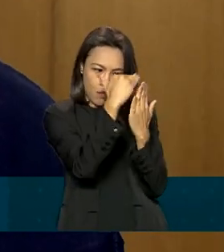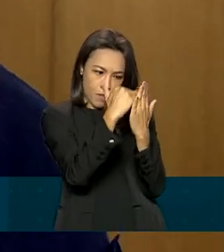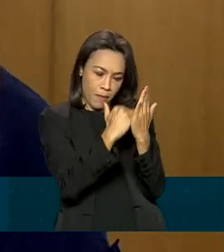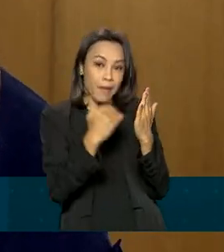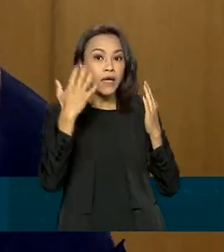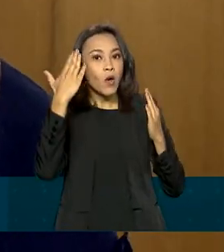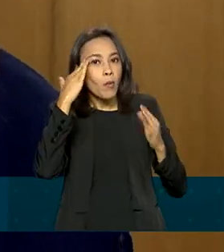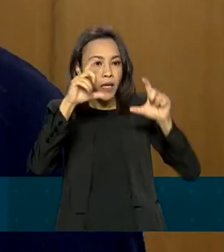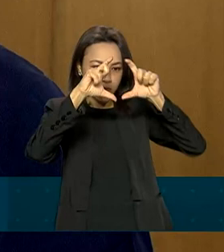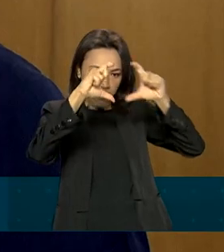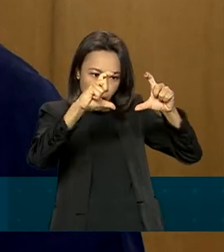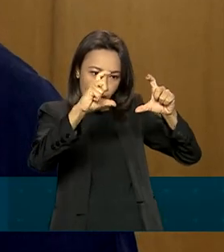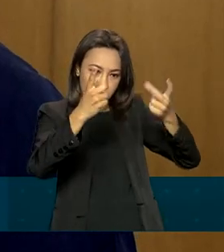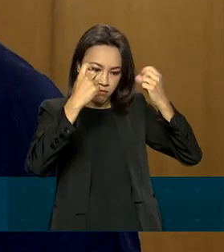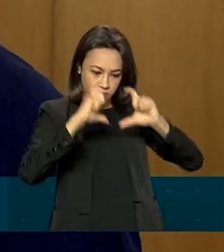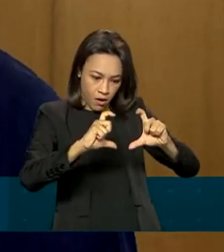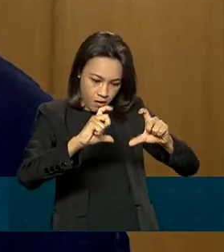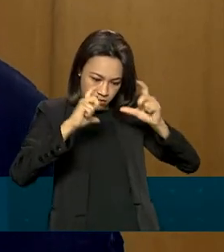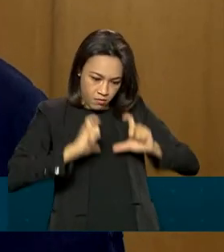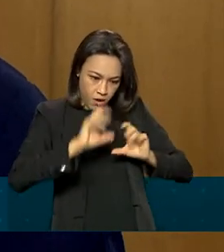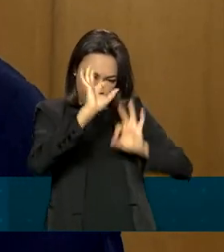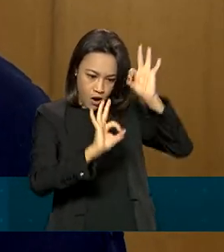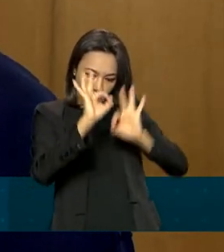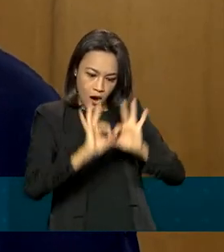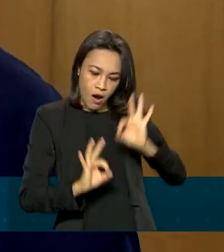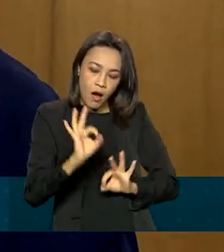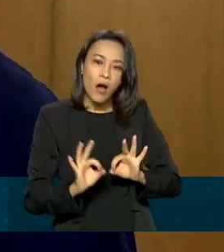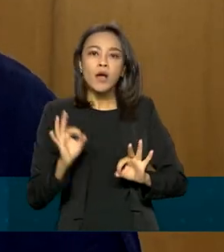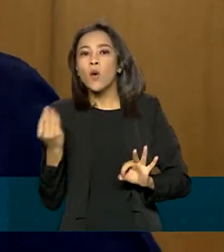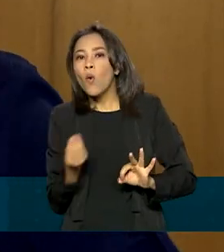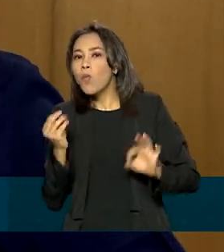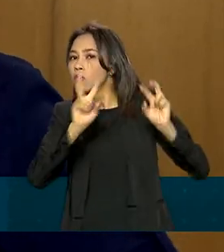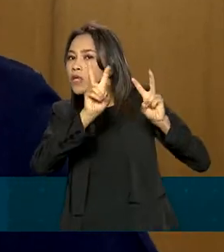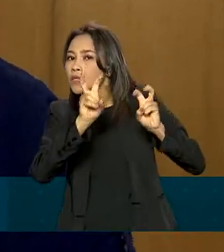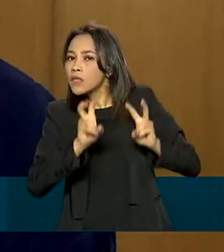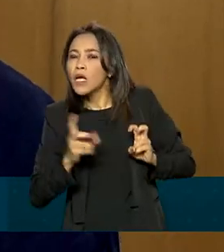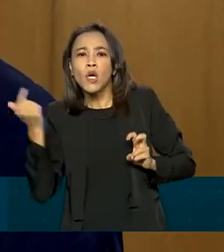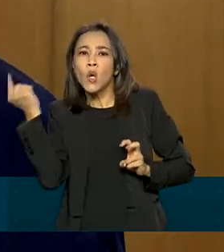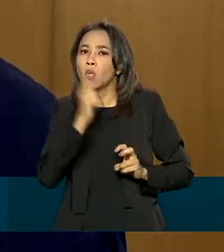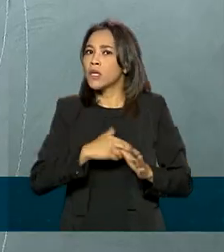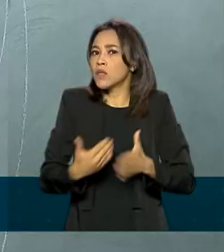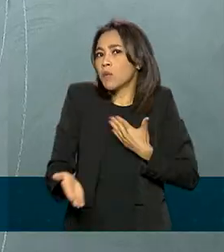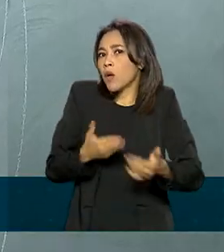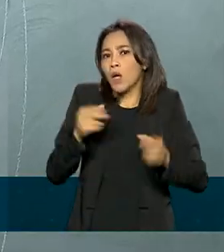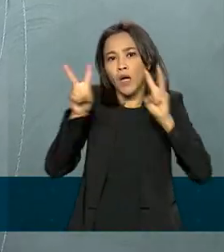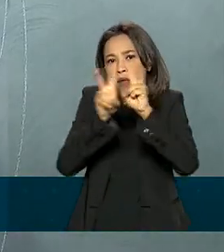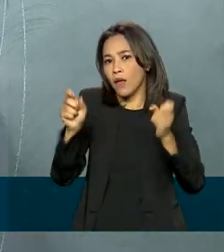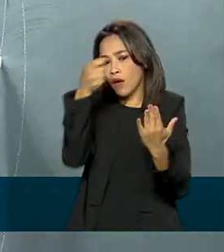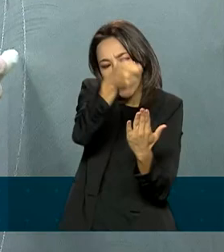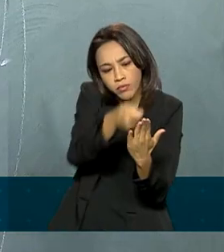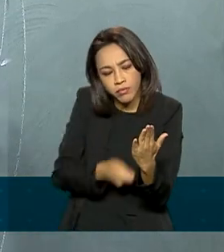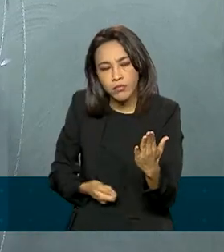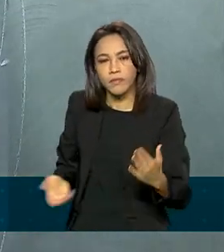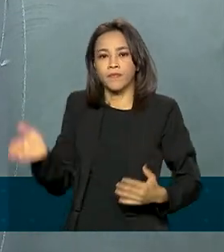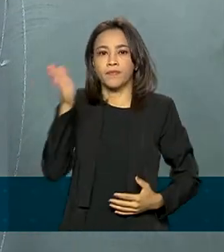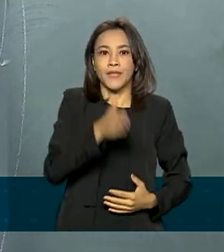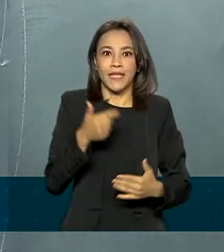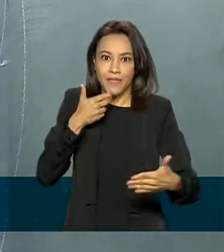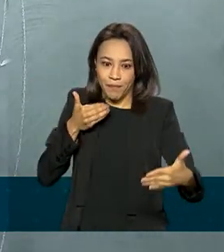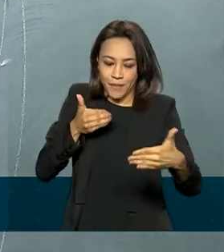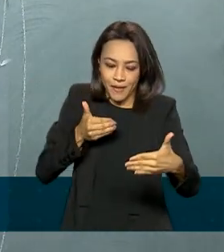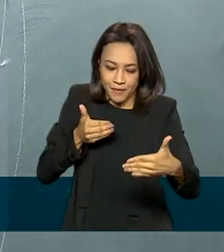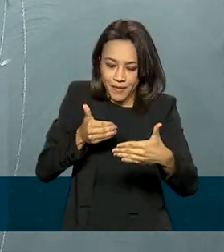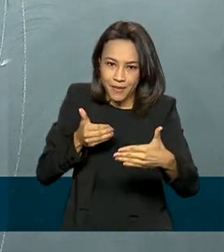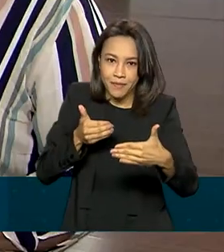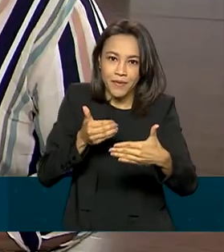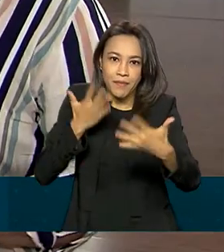entende essa estrutura e que ele entende os eixos temáticos da redação, ele consegue escrever sobre qualquer assunto. E nessa contagem regressiva,